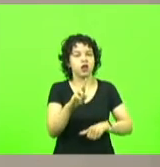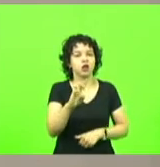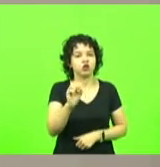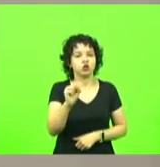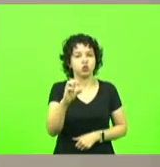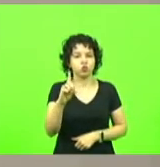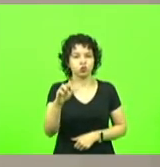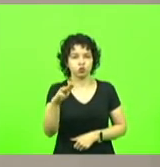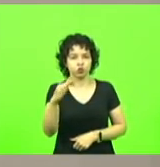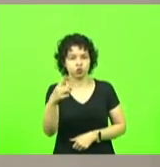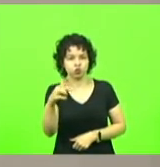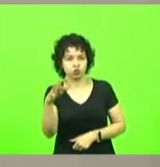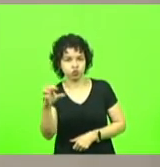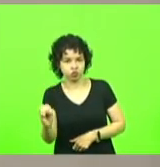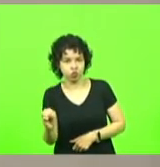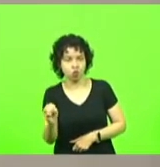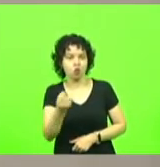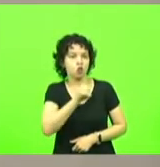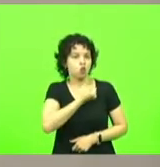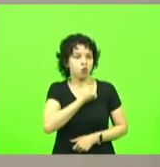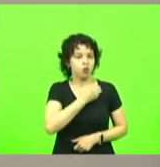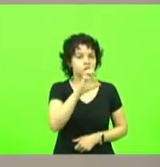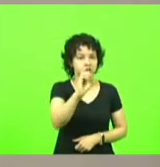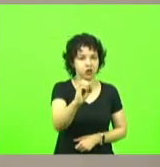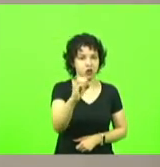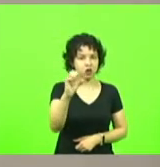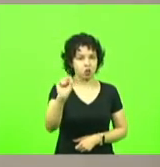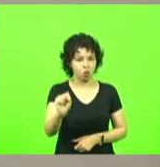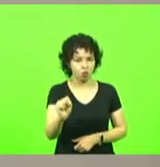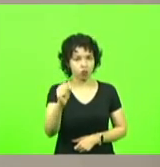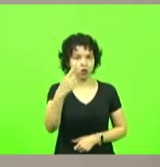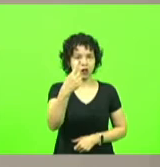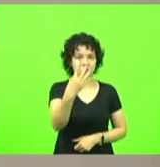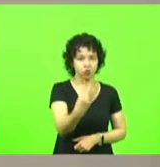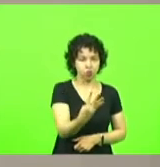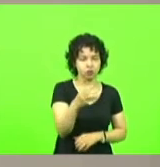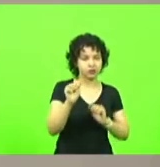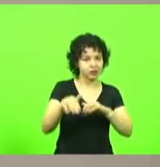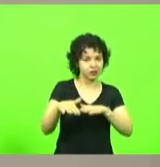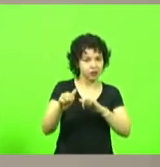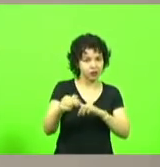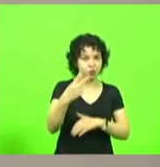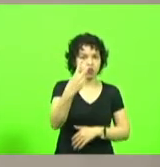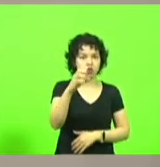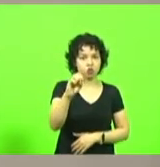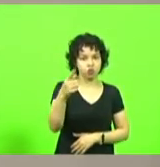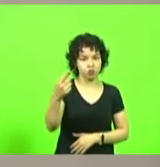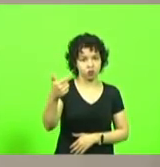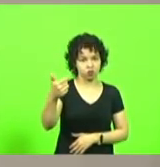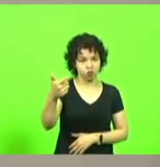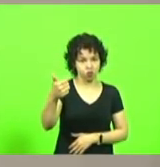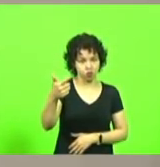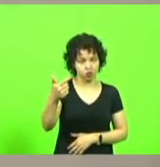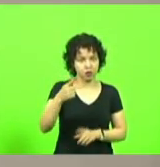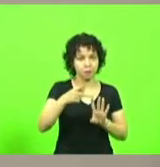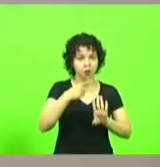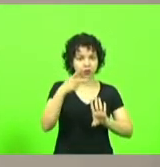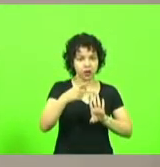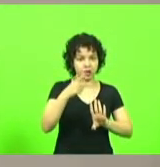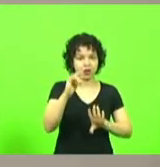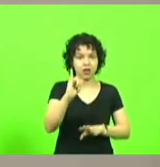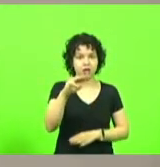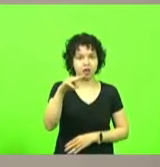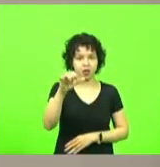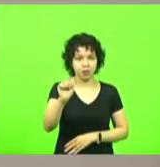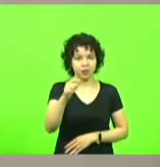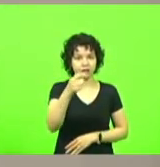com o sistema de número 08 de 14 de setembro de 2012 e a portaria do IMA número